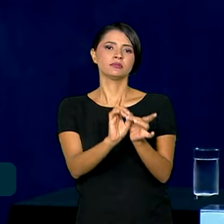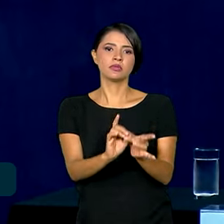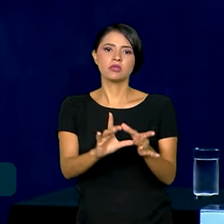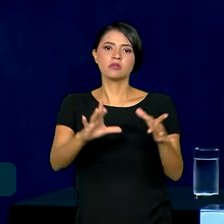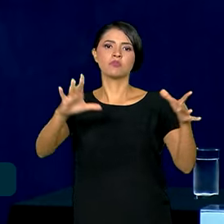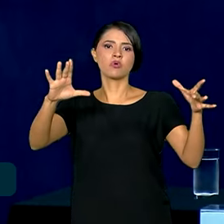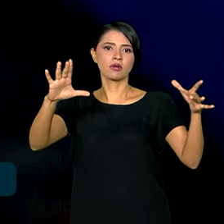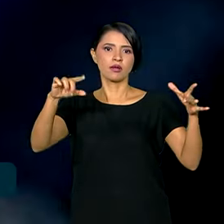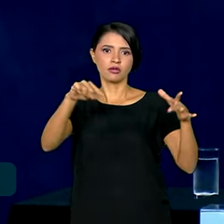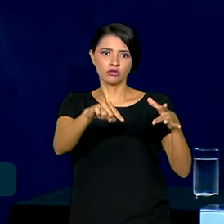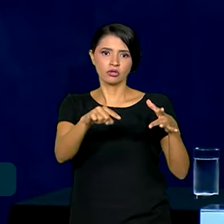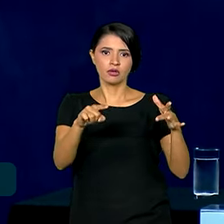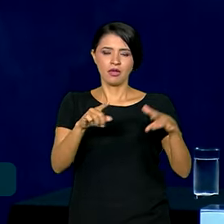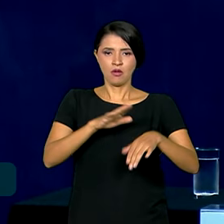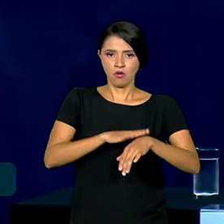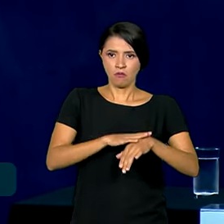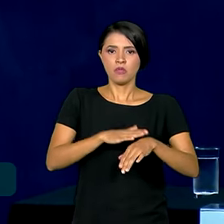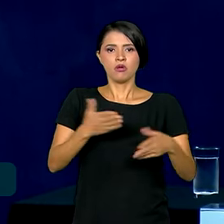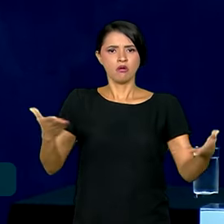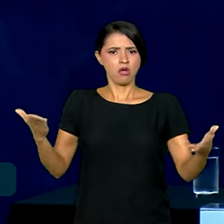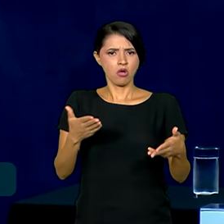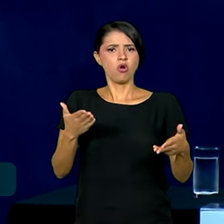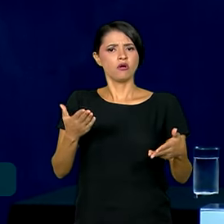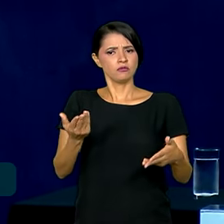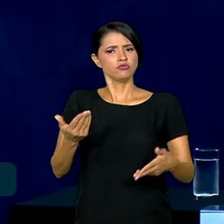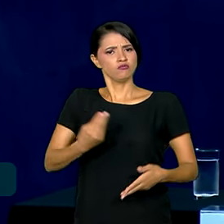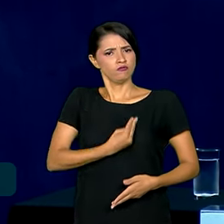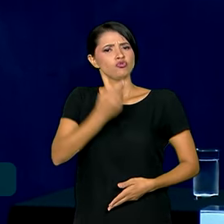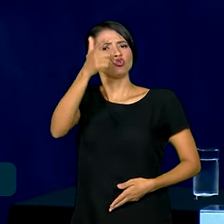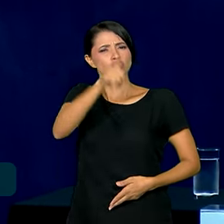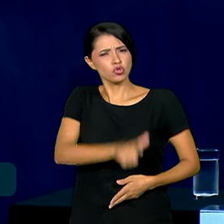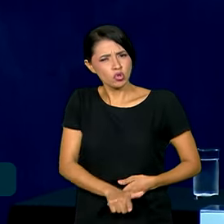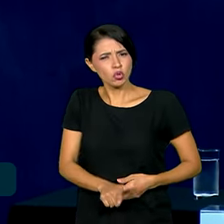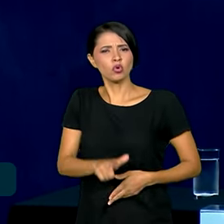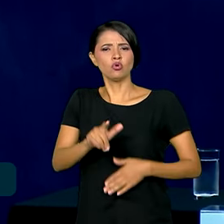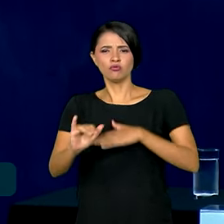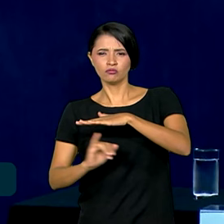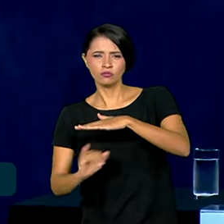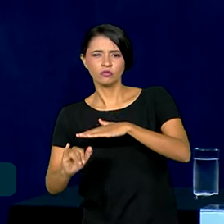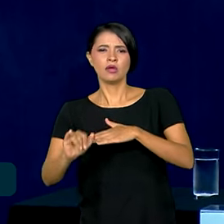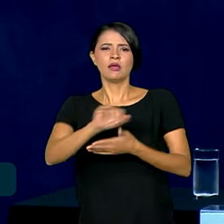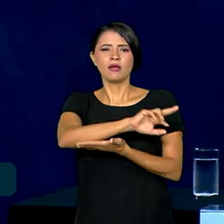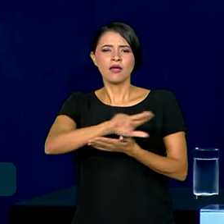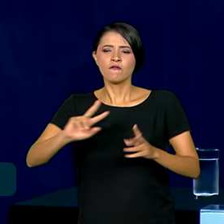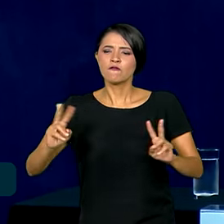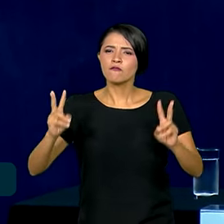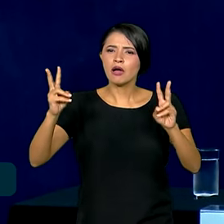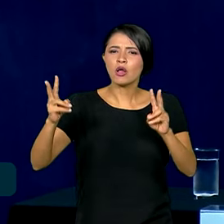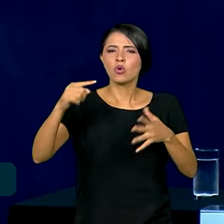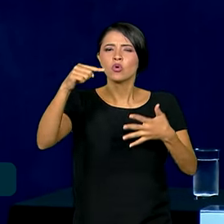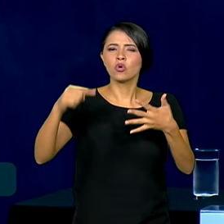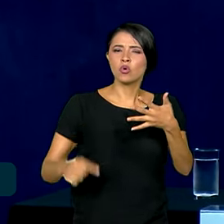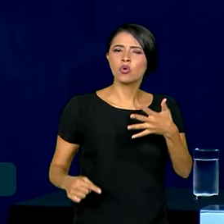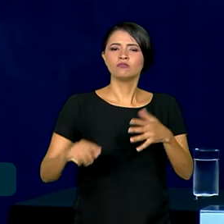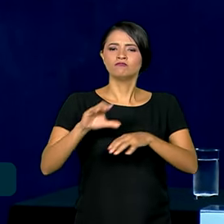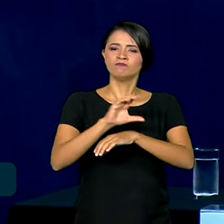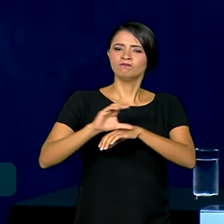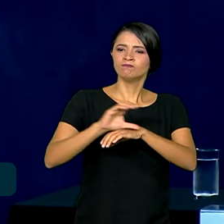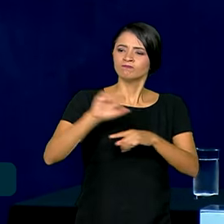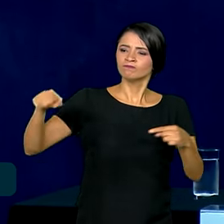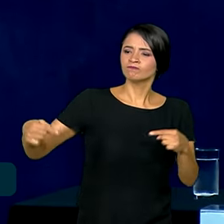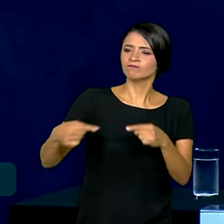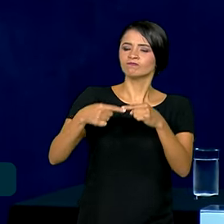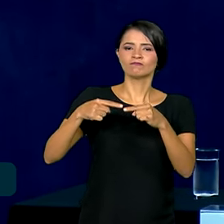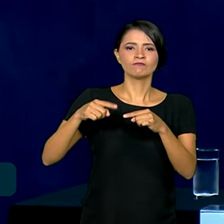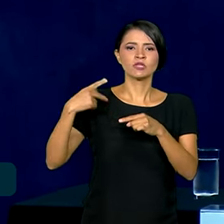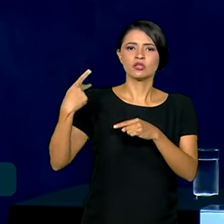O instante é de reviver na instituição os altos valores constitucionais que inspiraram a sua concepção